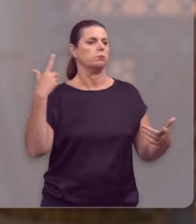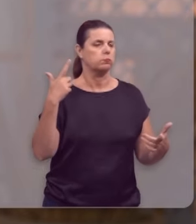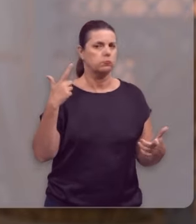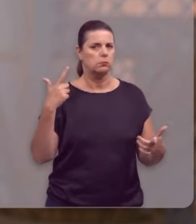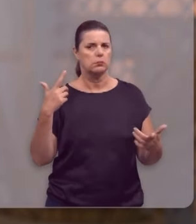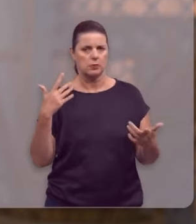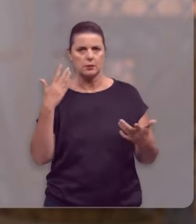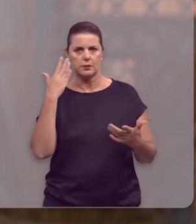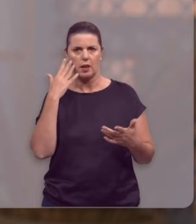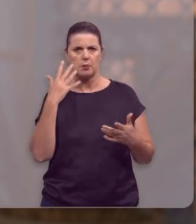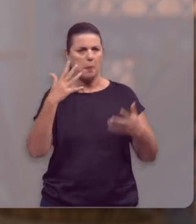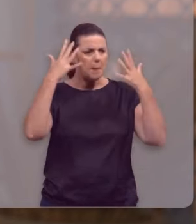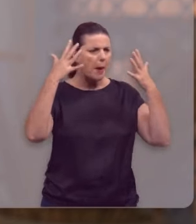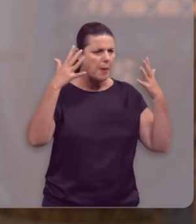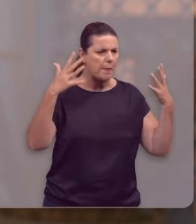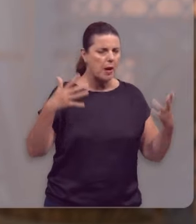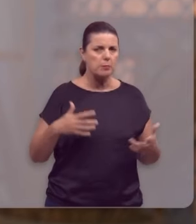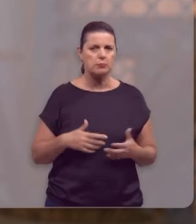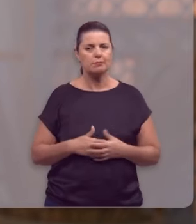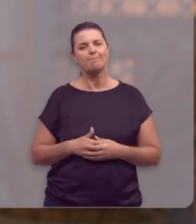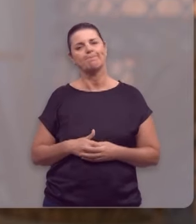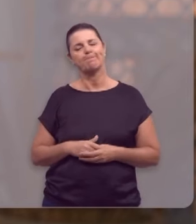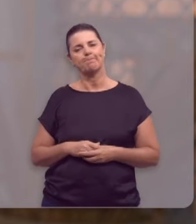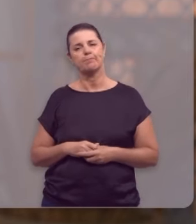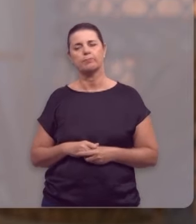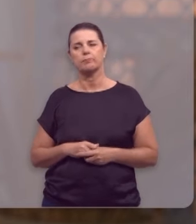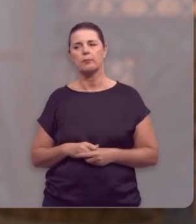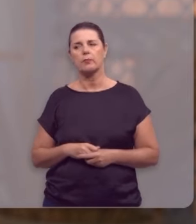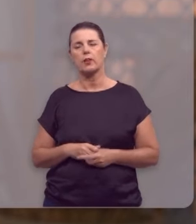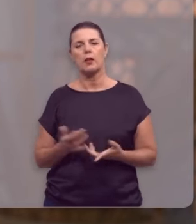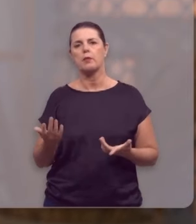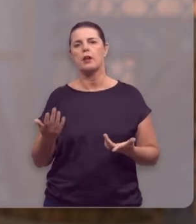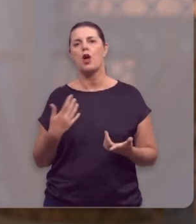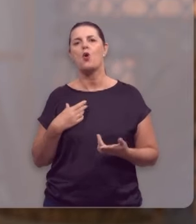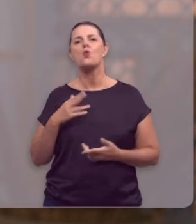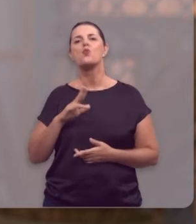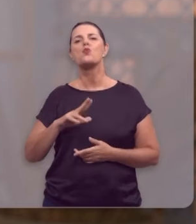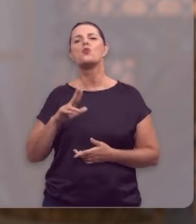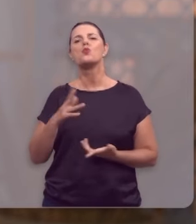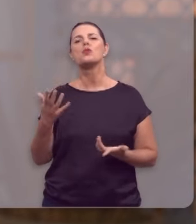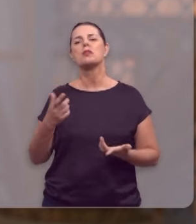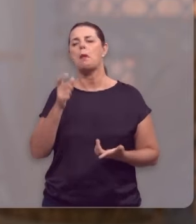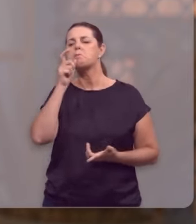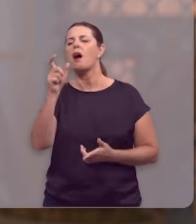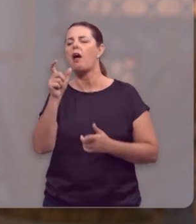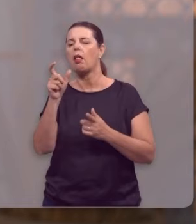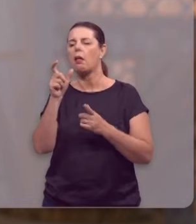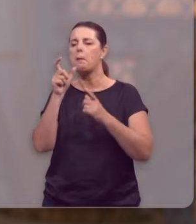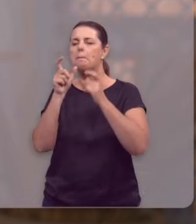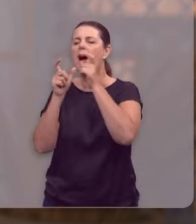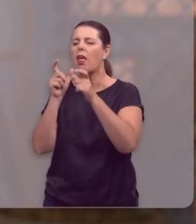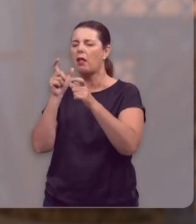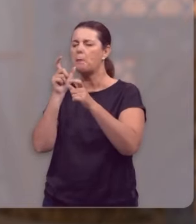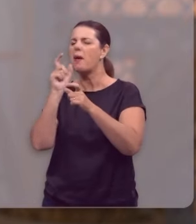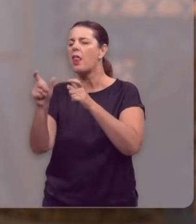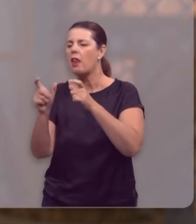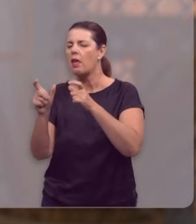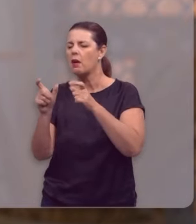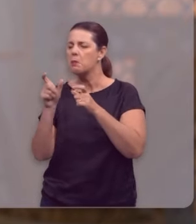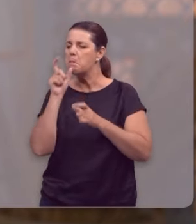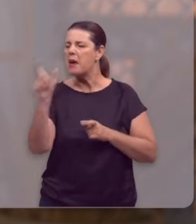não carregar nas tintas. Para não usar uma marreta de 5 quilos para pregar uma taxinha.